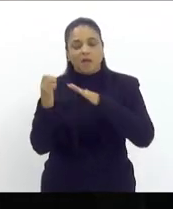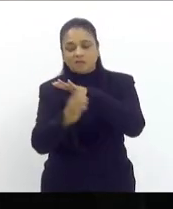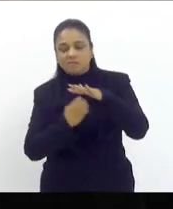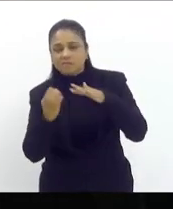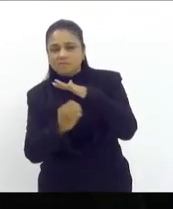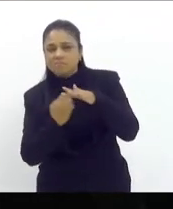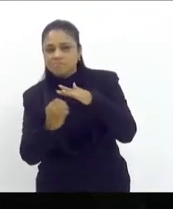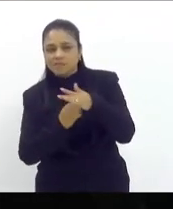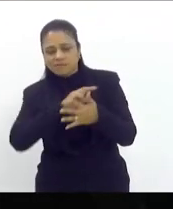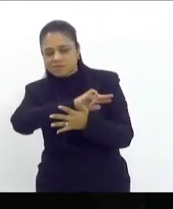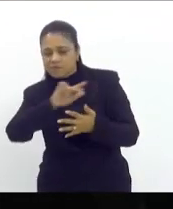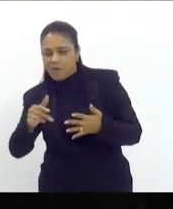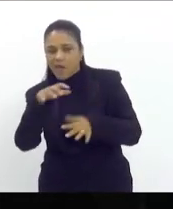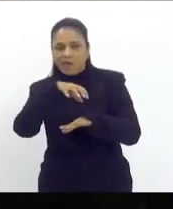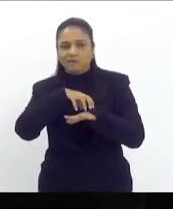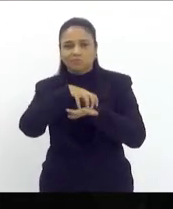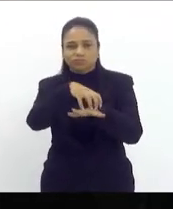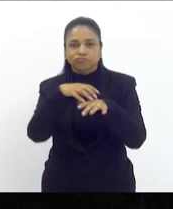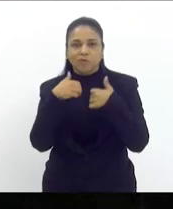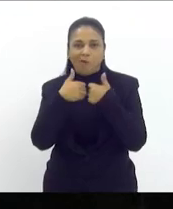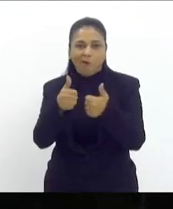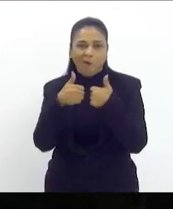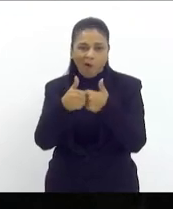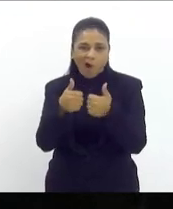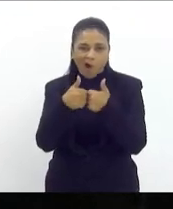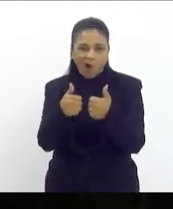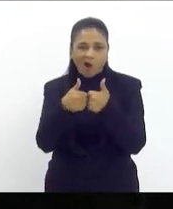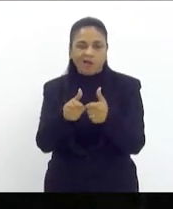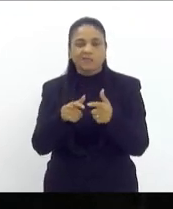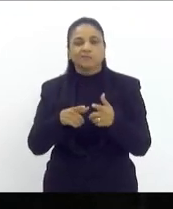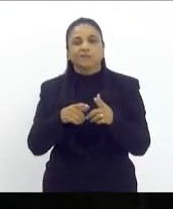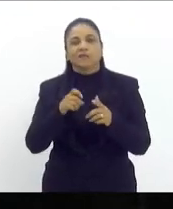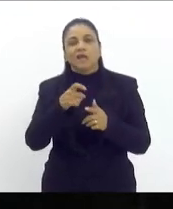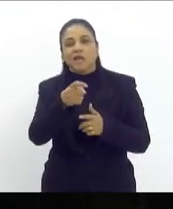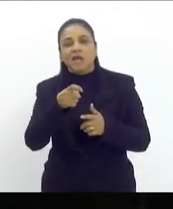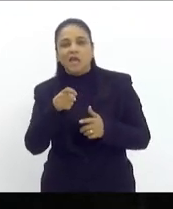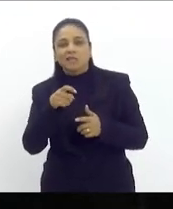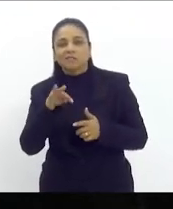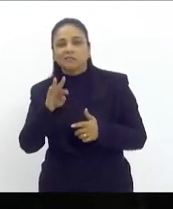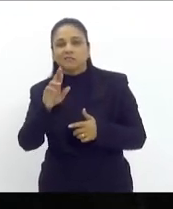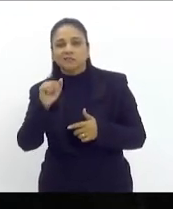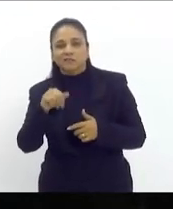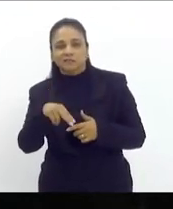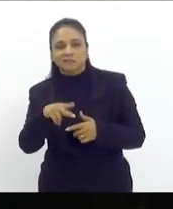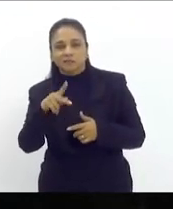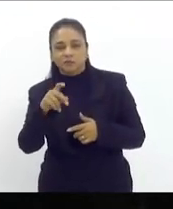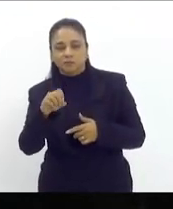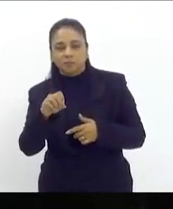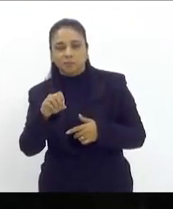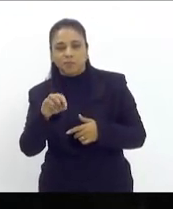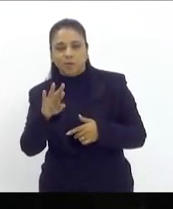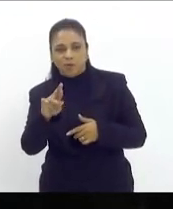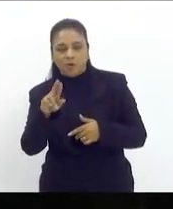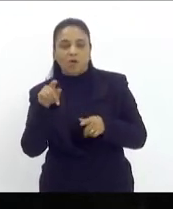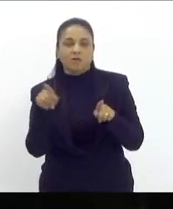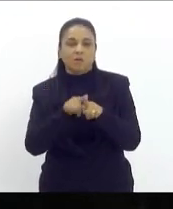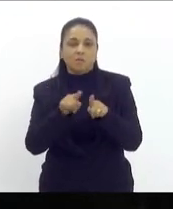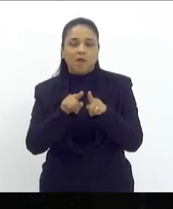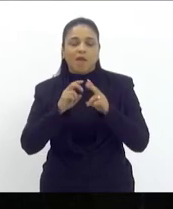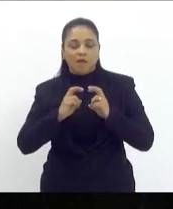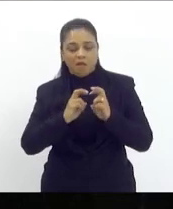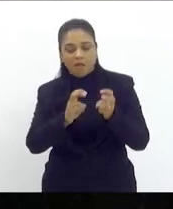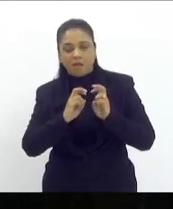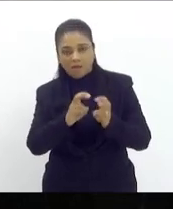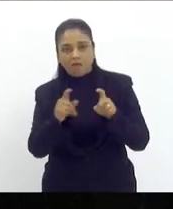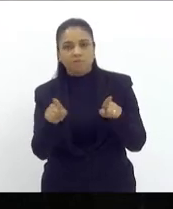de ônibus da antiga Fetransport do que fazem na Supervia e de tantos